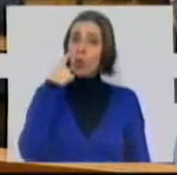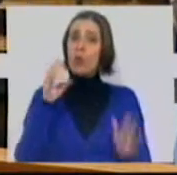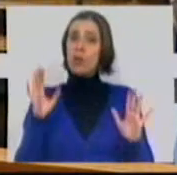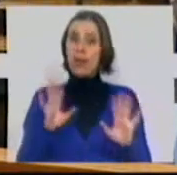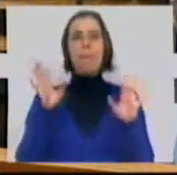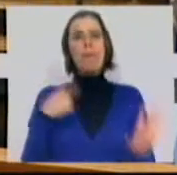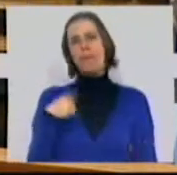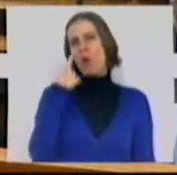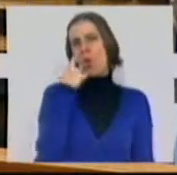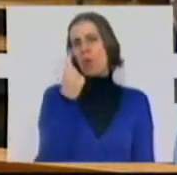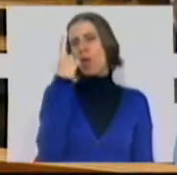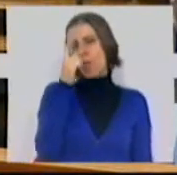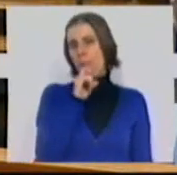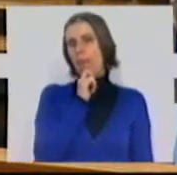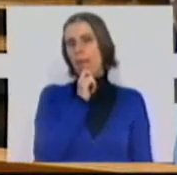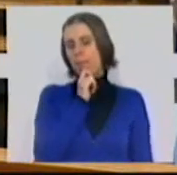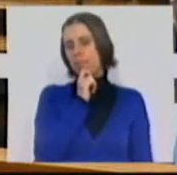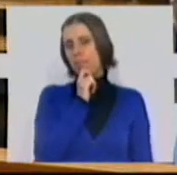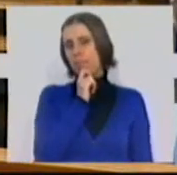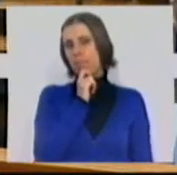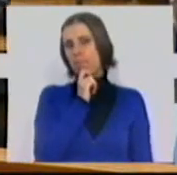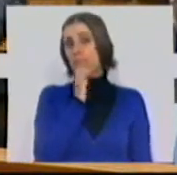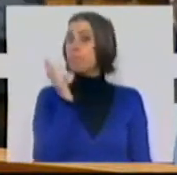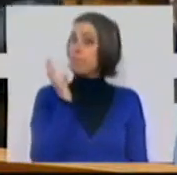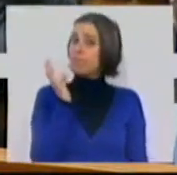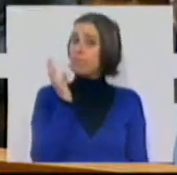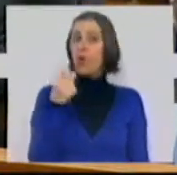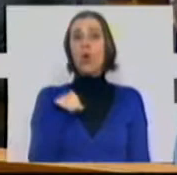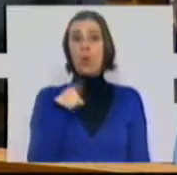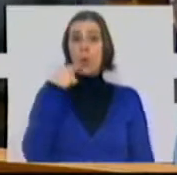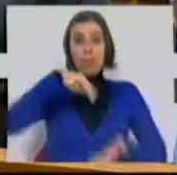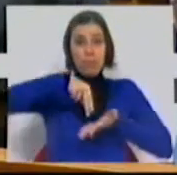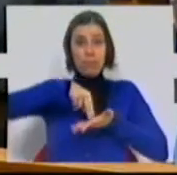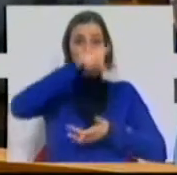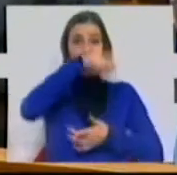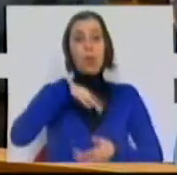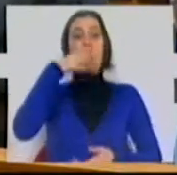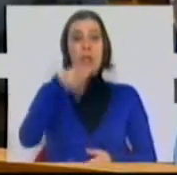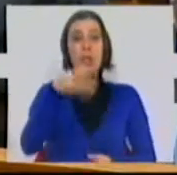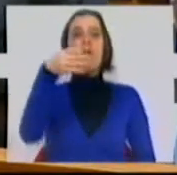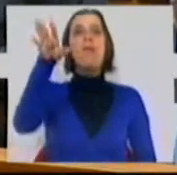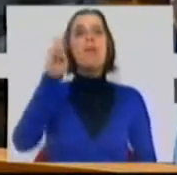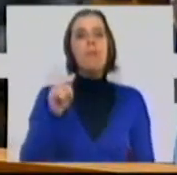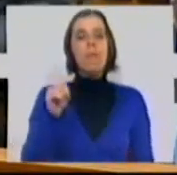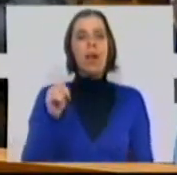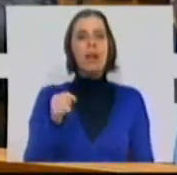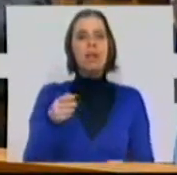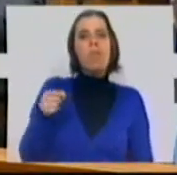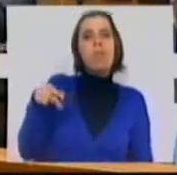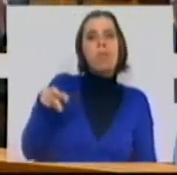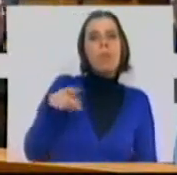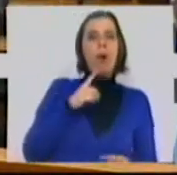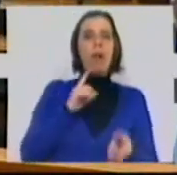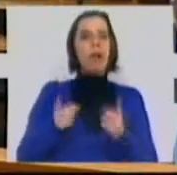Mas eu notei uma coisa, é que eu disse ali daquela tribuna que o Partido Socialista não faltava a nenhum